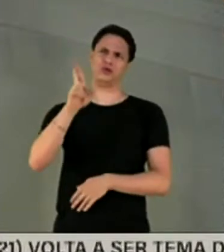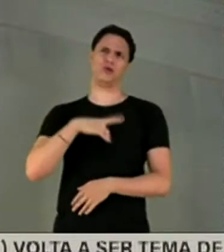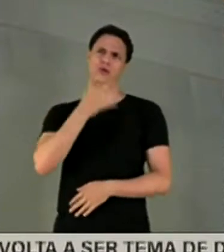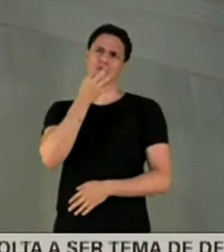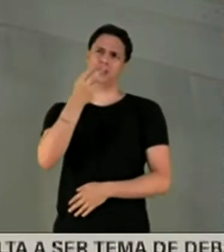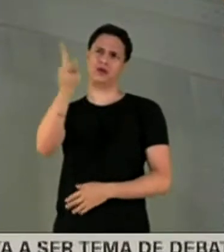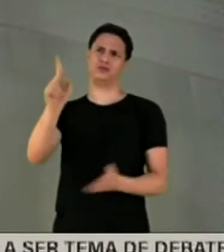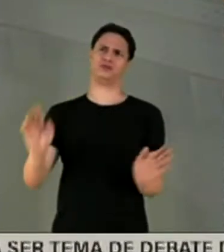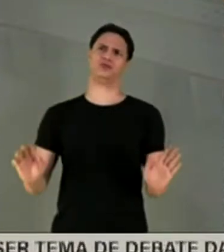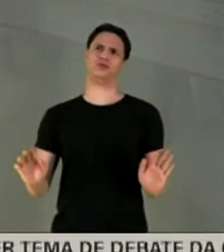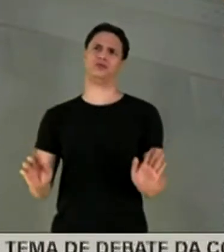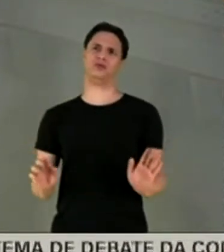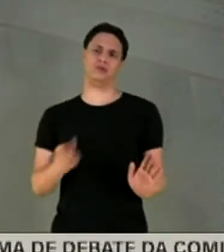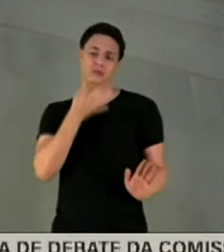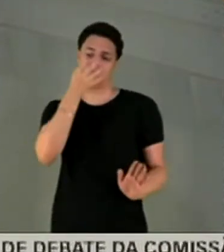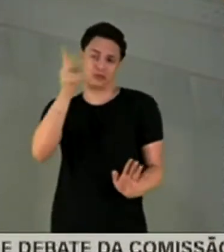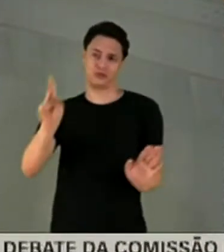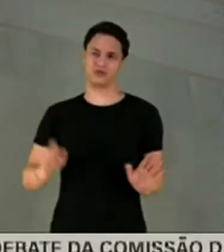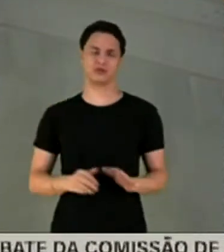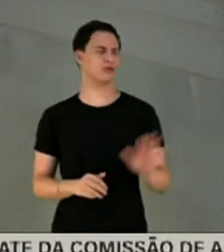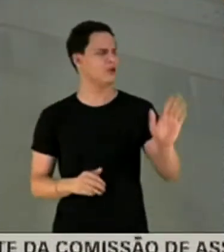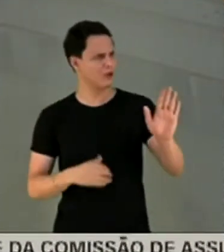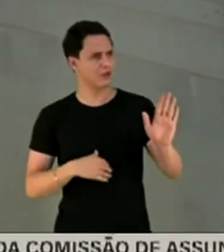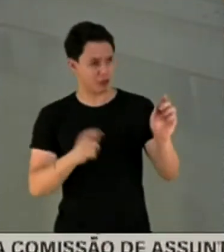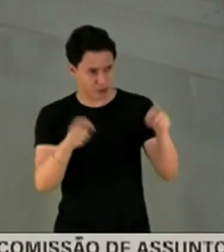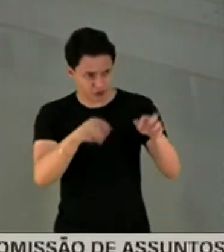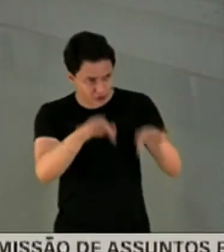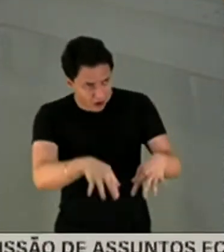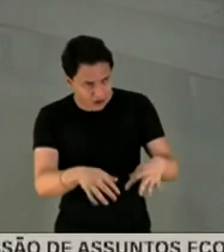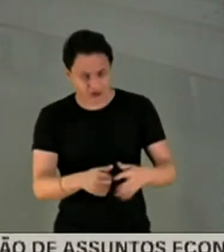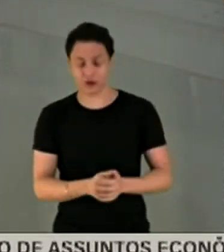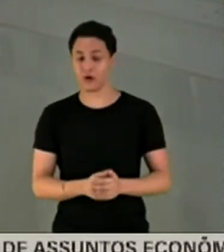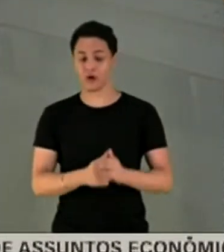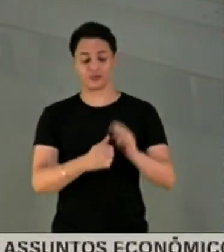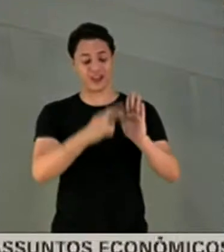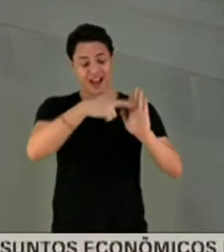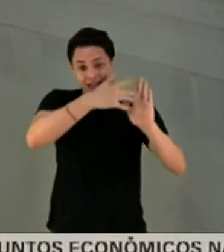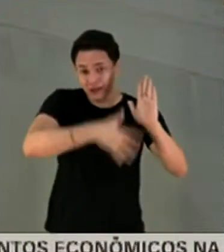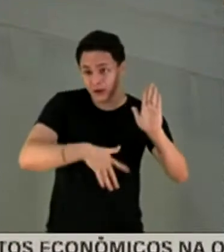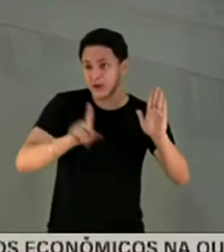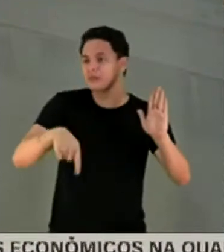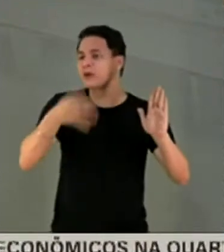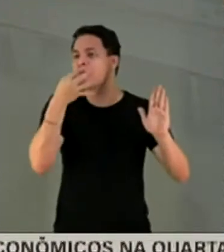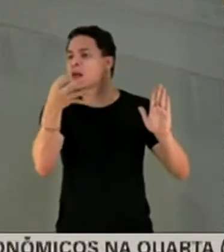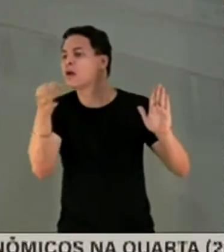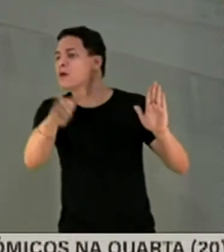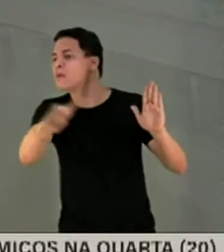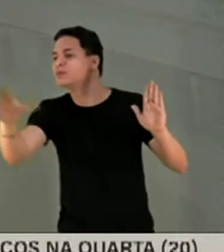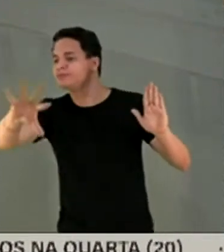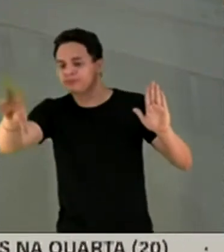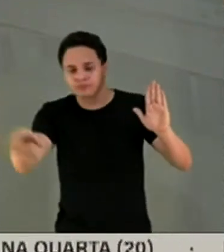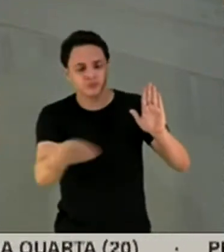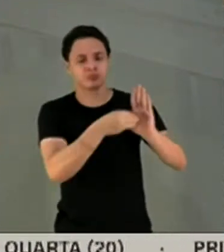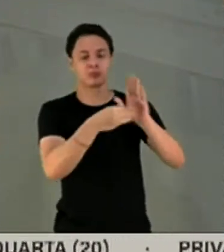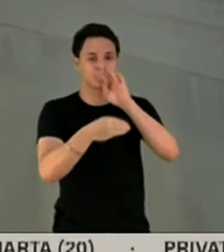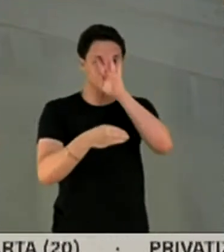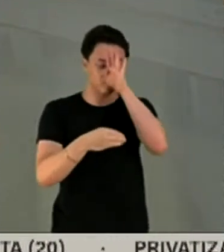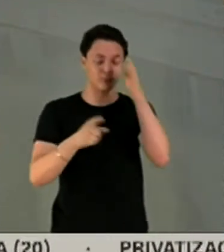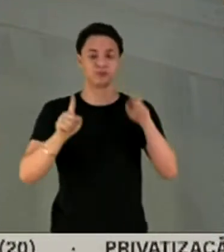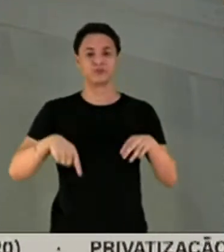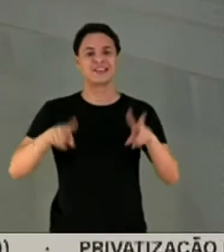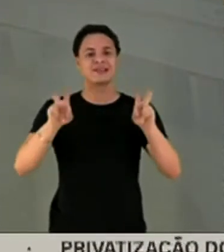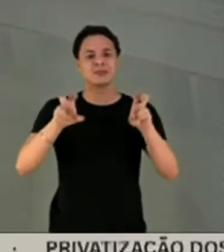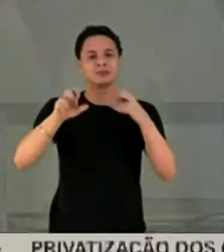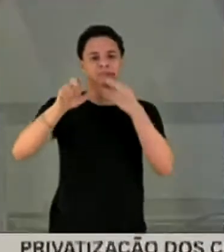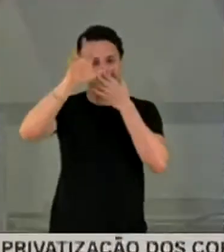O senhor me deu a palavra, o relatório é produto do que pensa a maioria, no caso específico do Amazonas, eu já disse aqui, queria